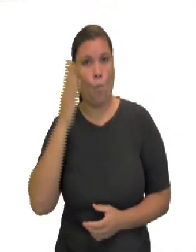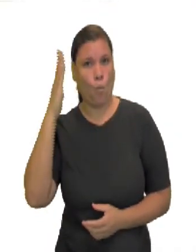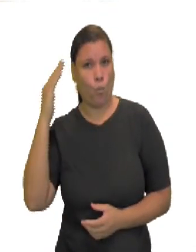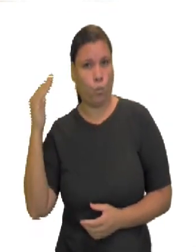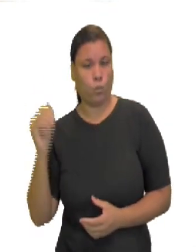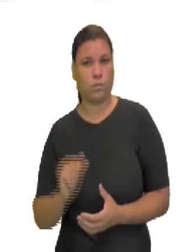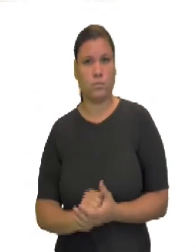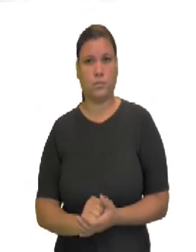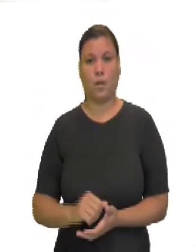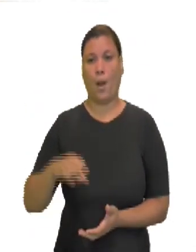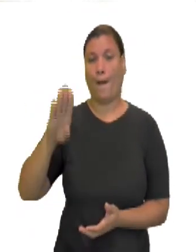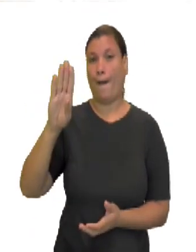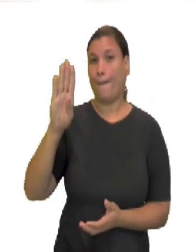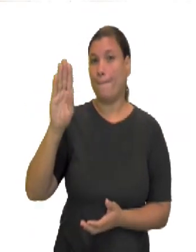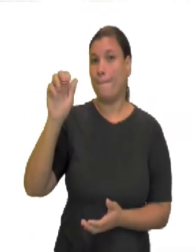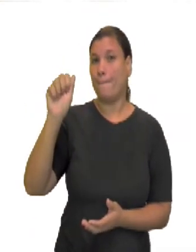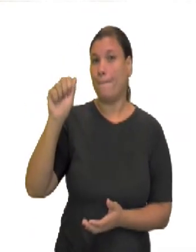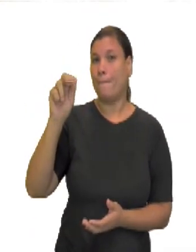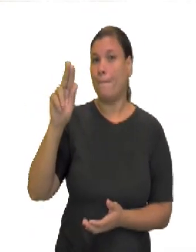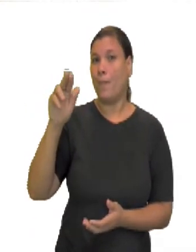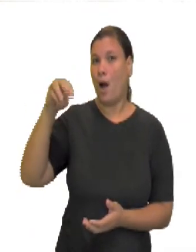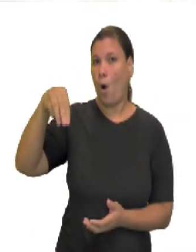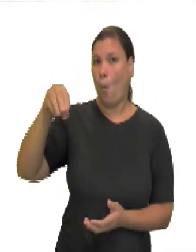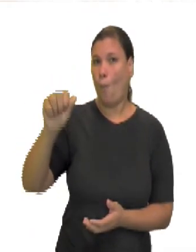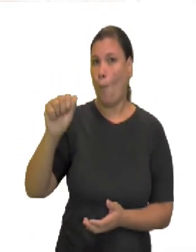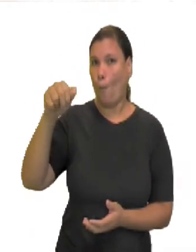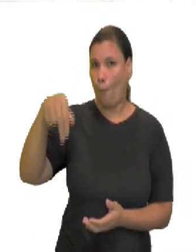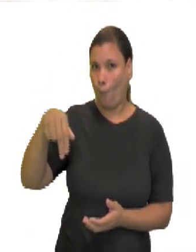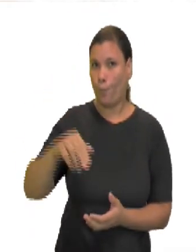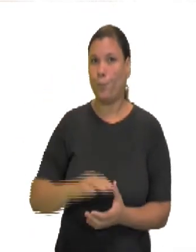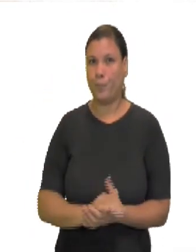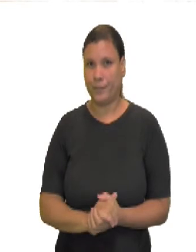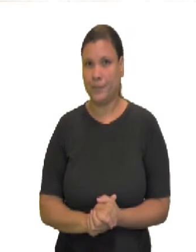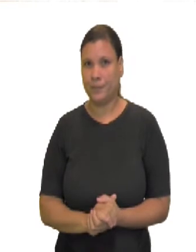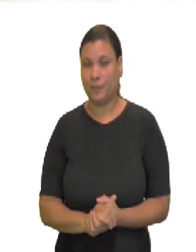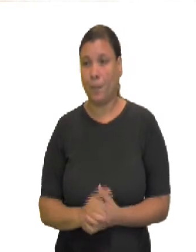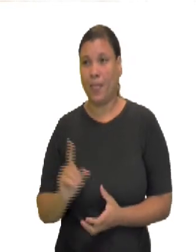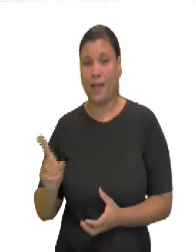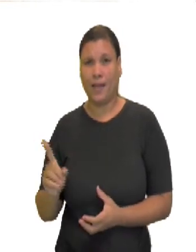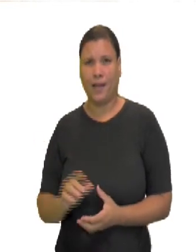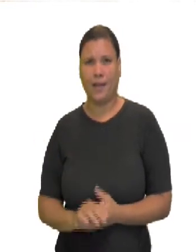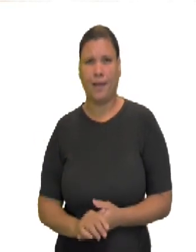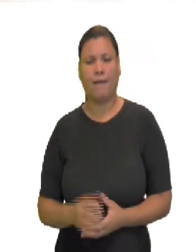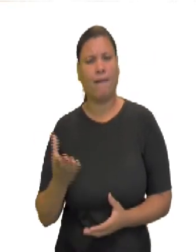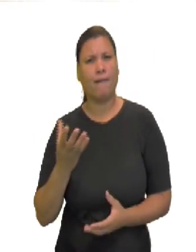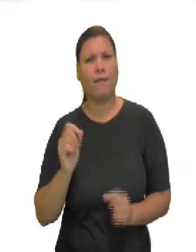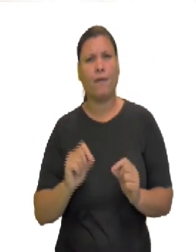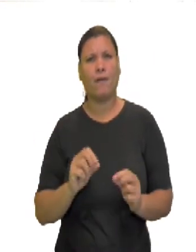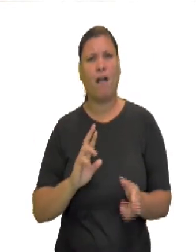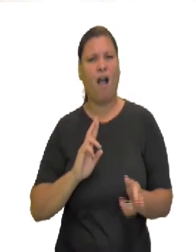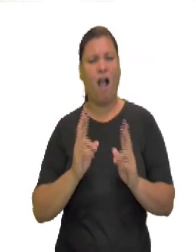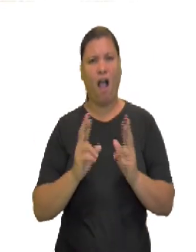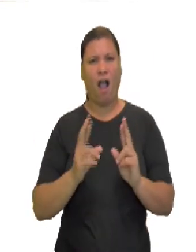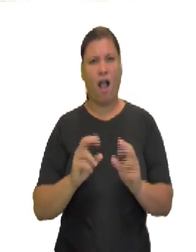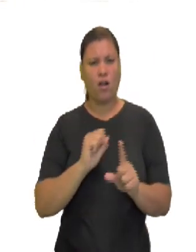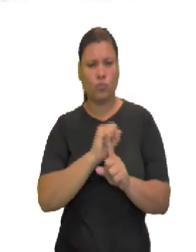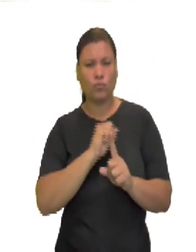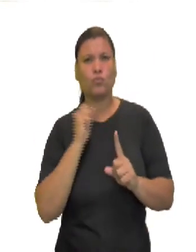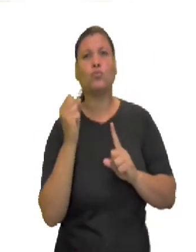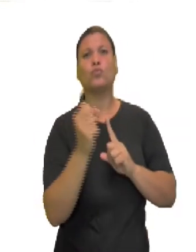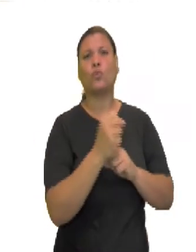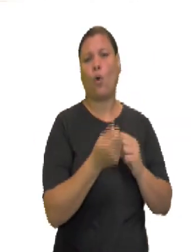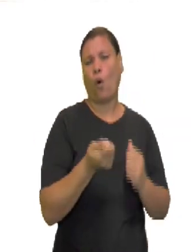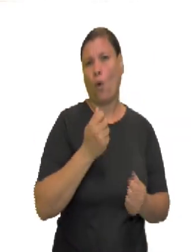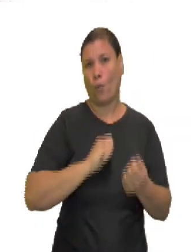respeito a uma nova época em que as relações sociais e econômicas e de produção